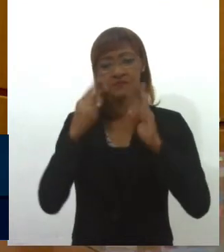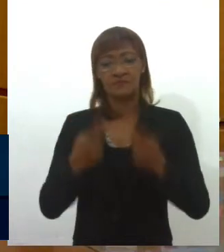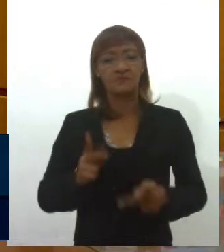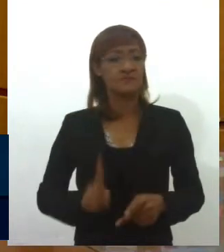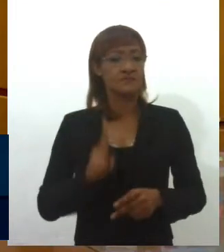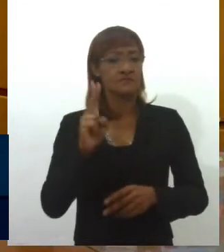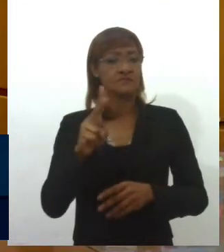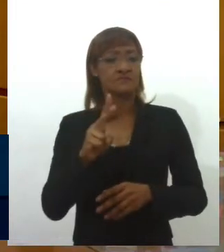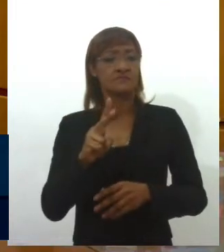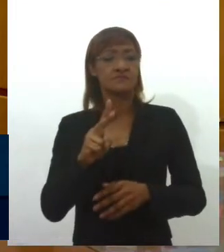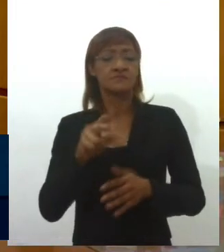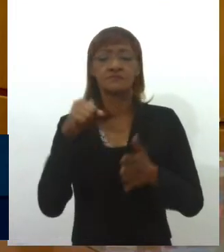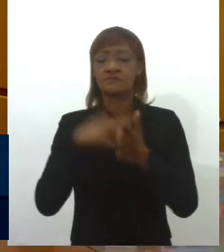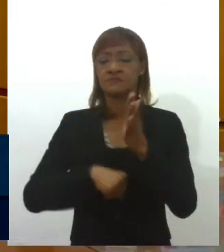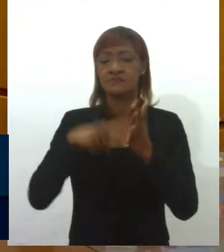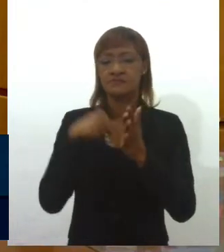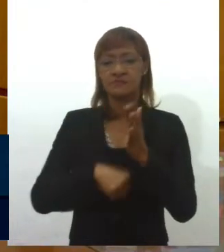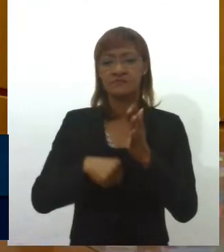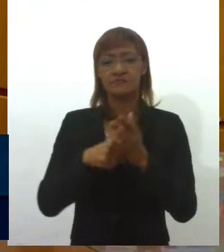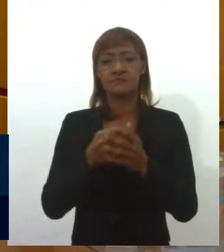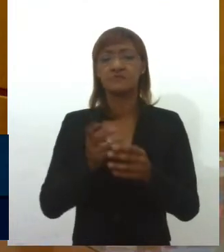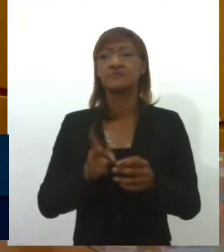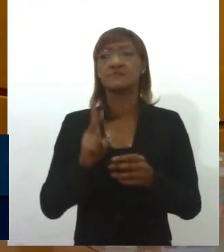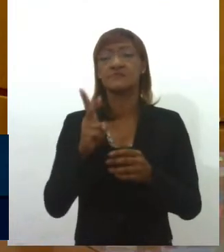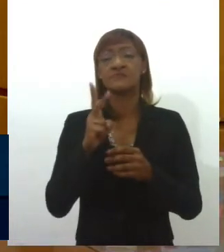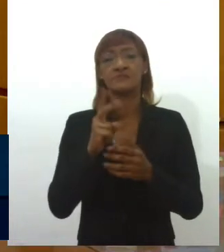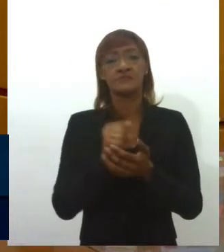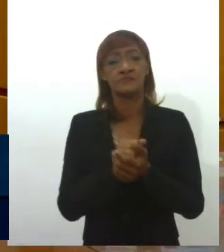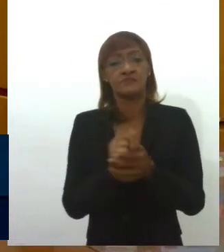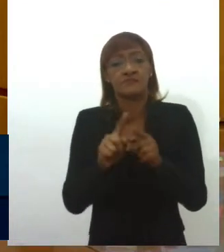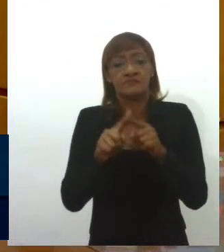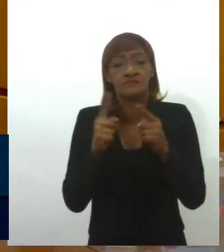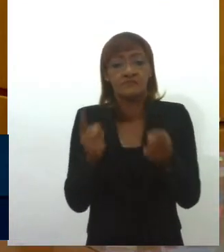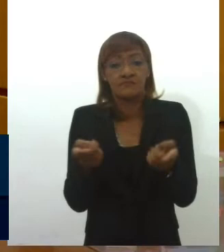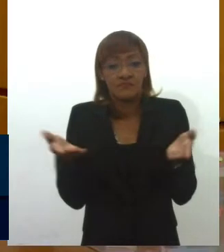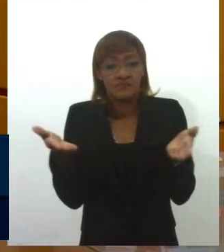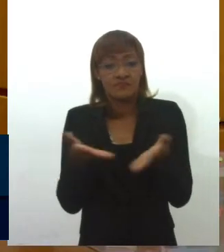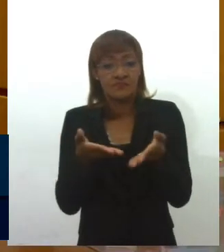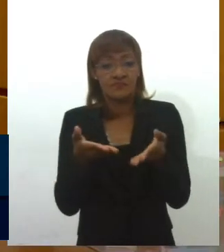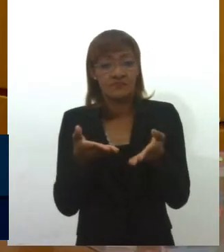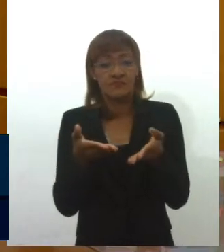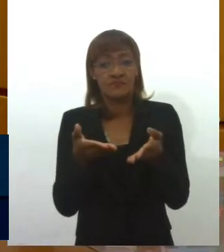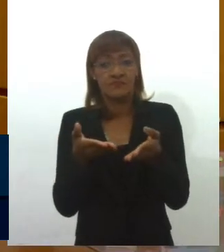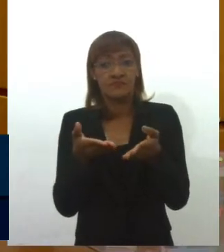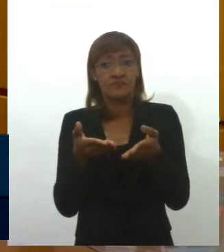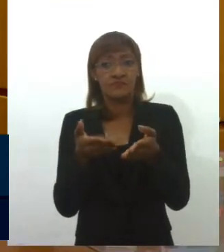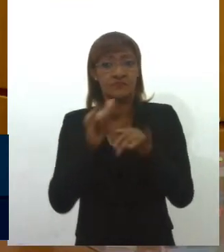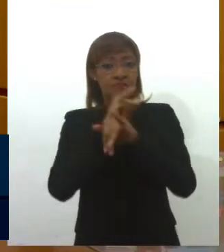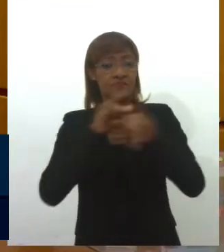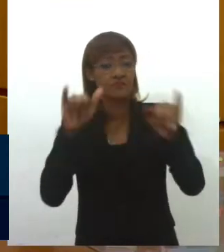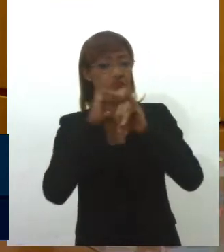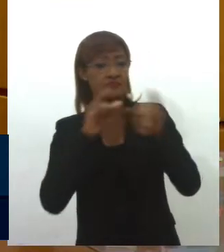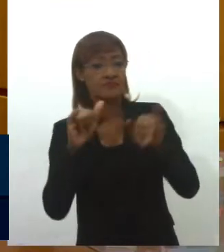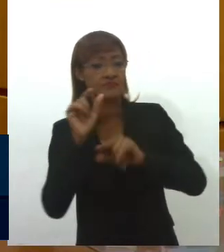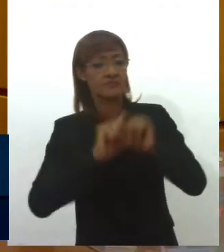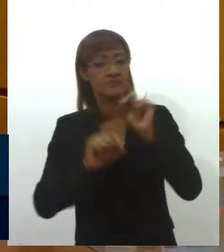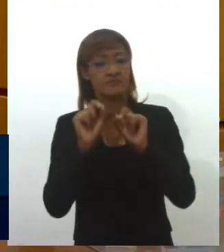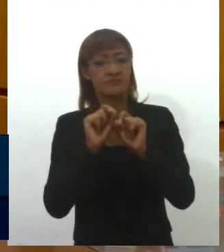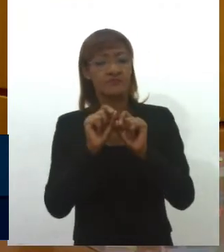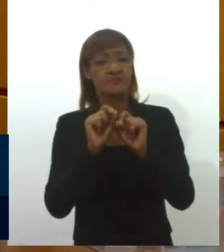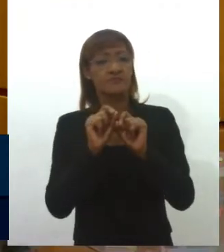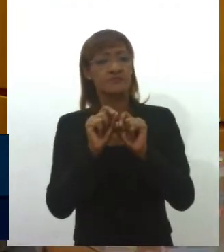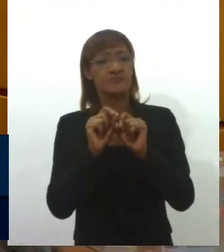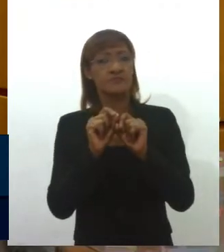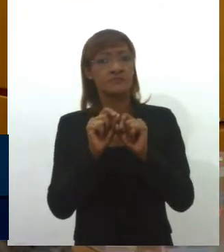continuamos a defender, mas o que está se colocando no debate nacional é a possibilidade de